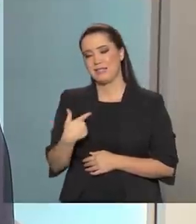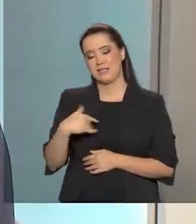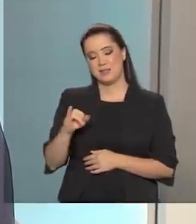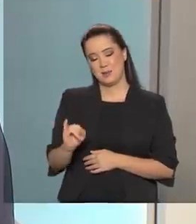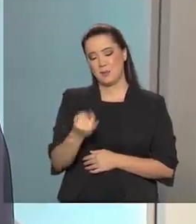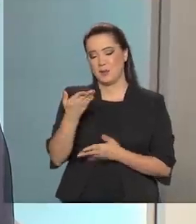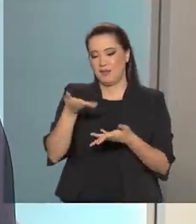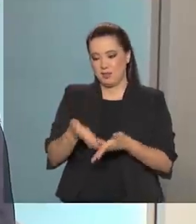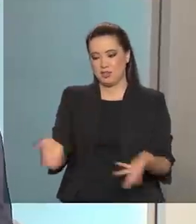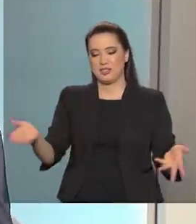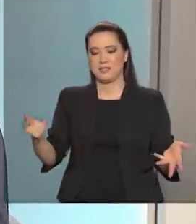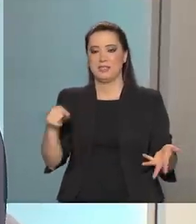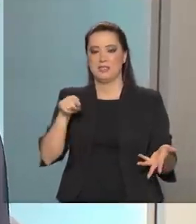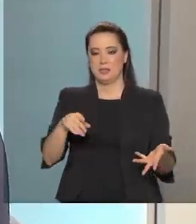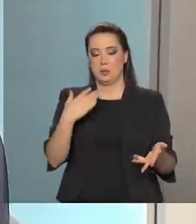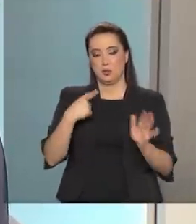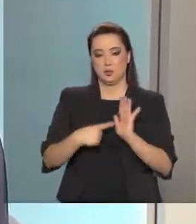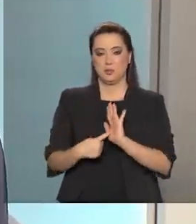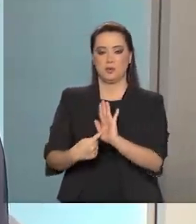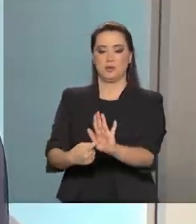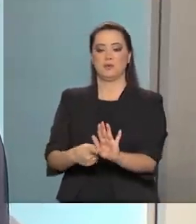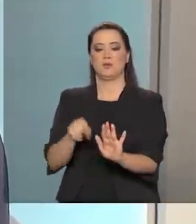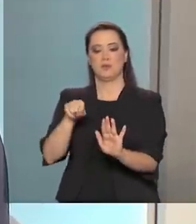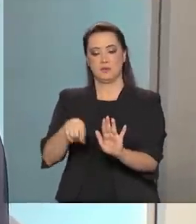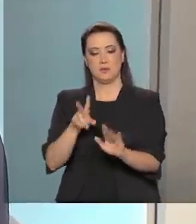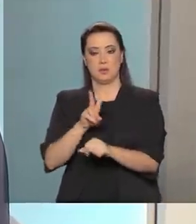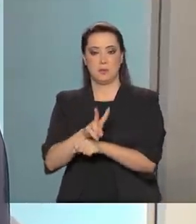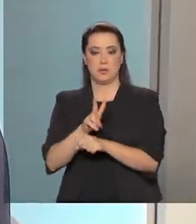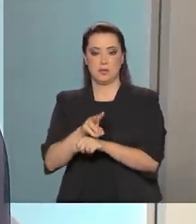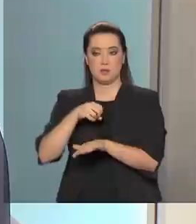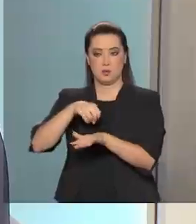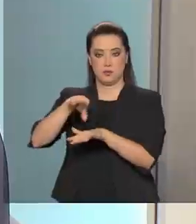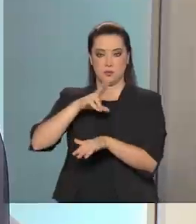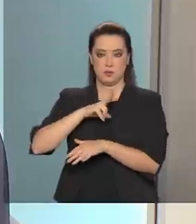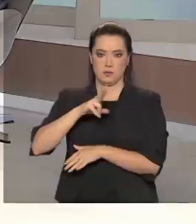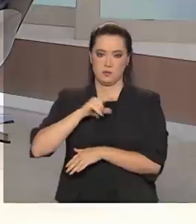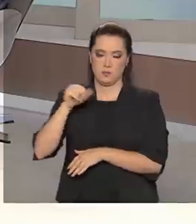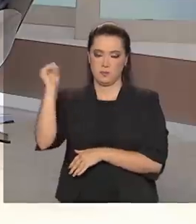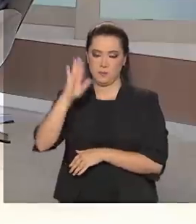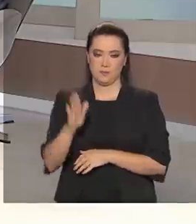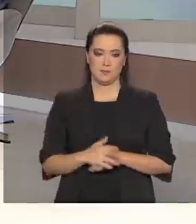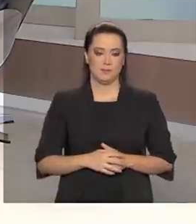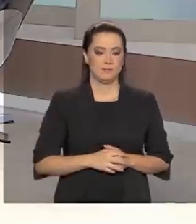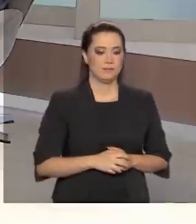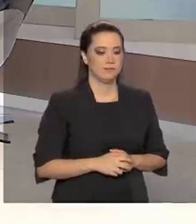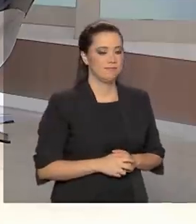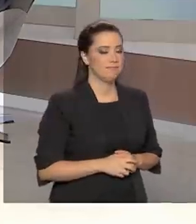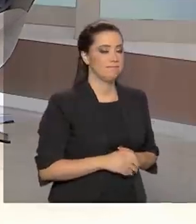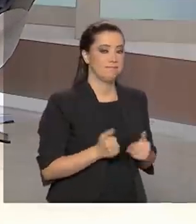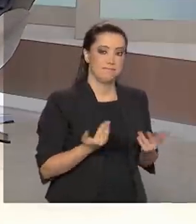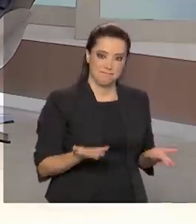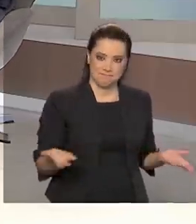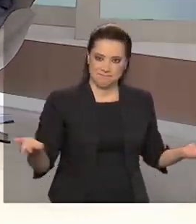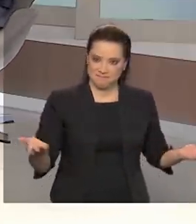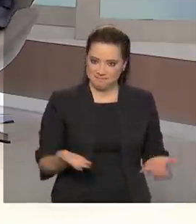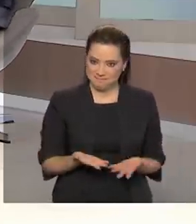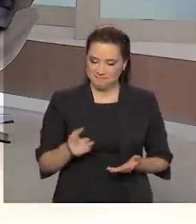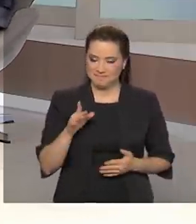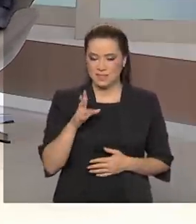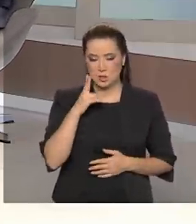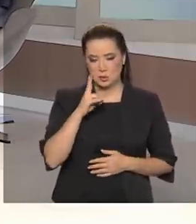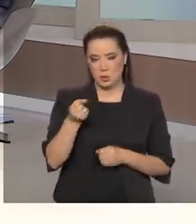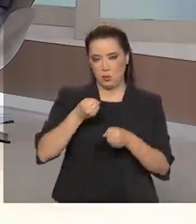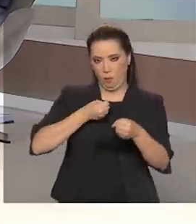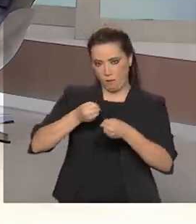oportunidade de mostrar a autoridade de proteção de dados ao nosso Brasil. Eu conversei com o diretor